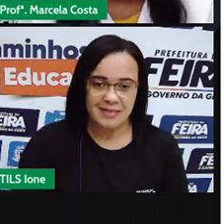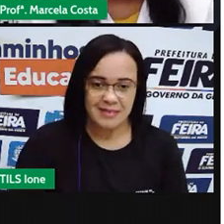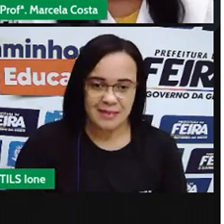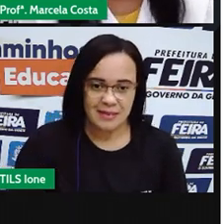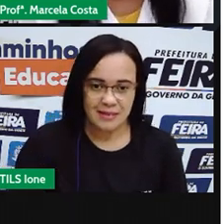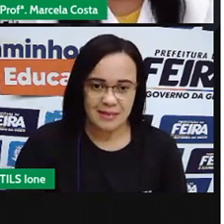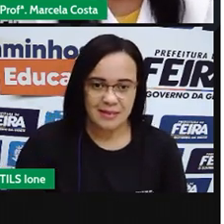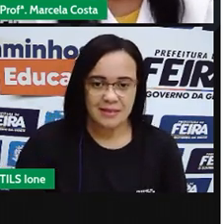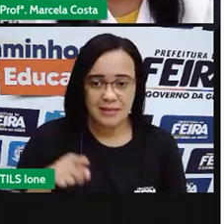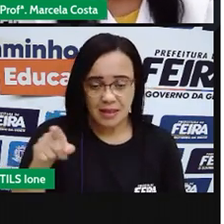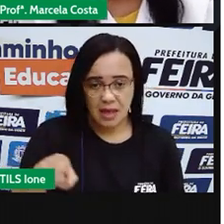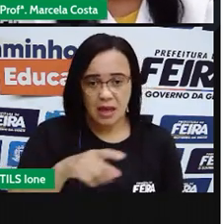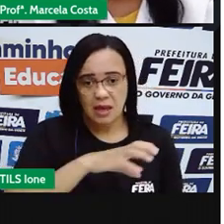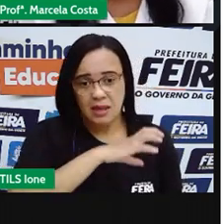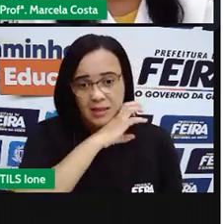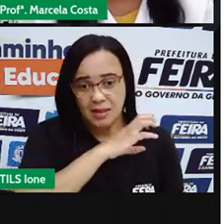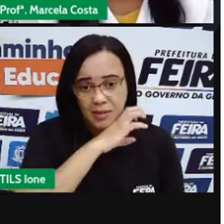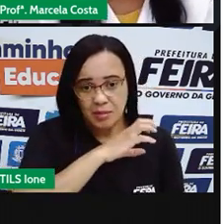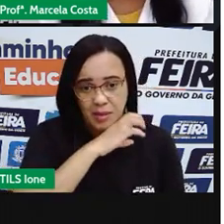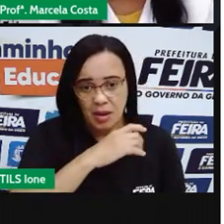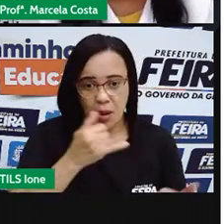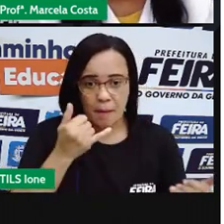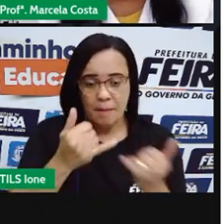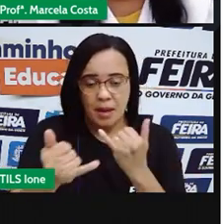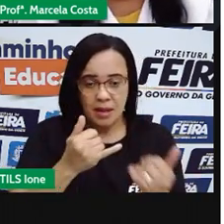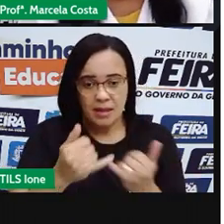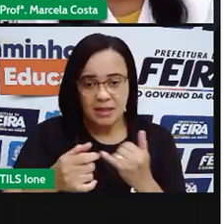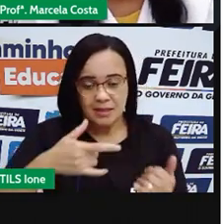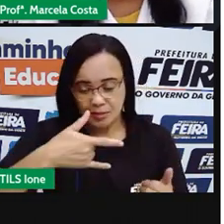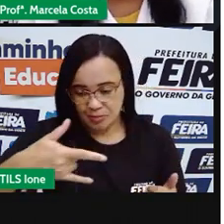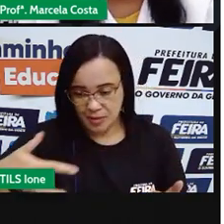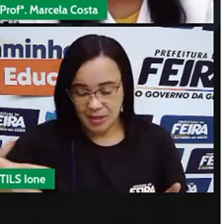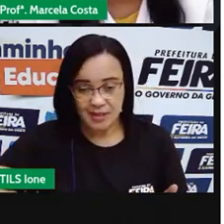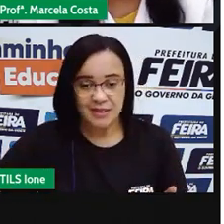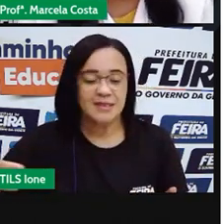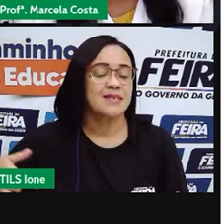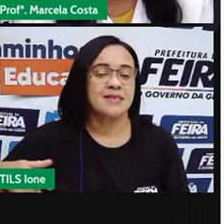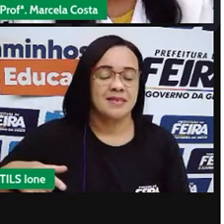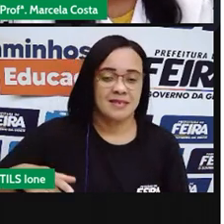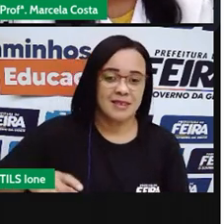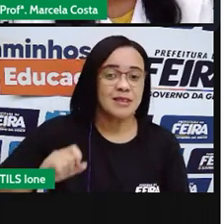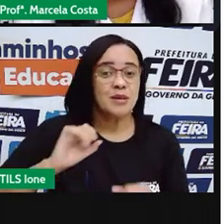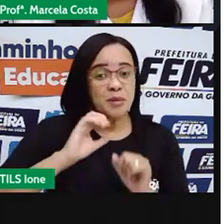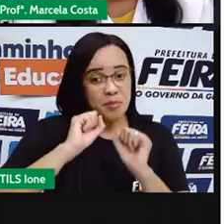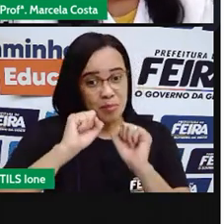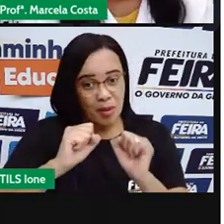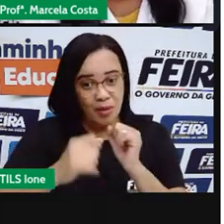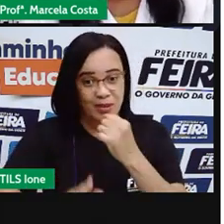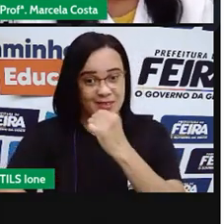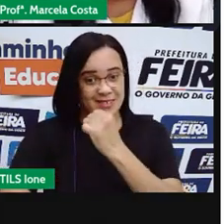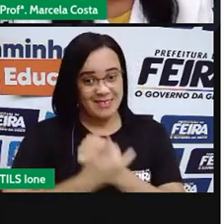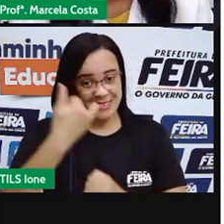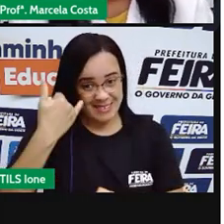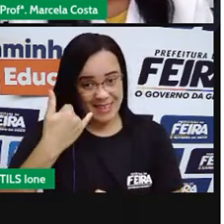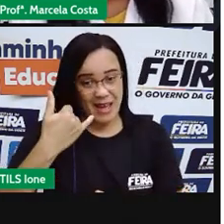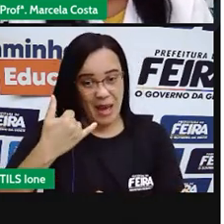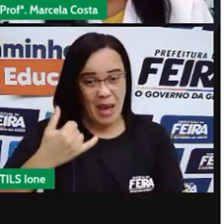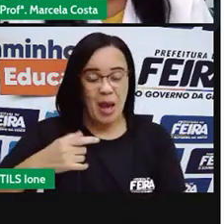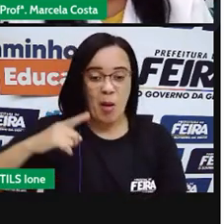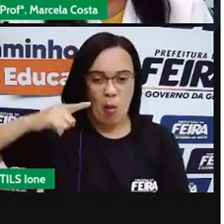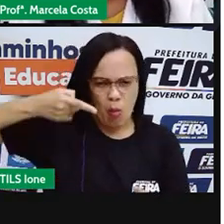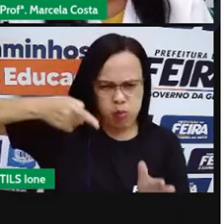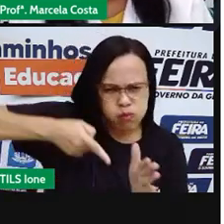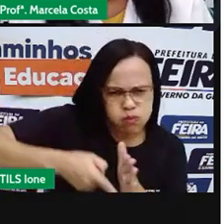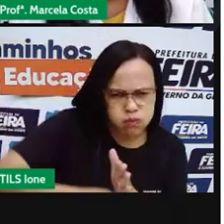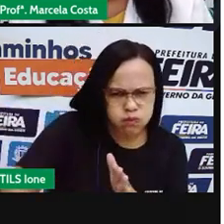ele é um animal que parece um peixe e pode enganar. Ele vive lá no fundo do mar. Sabe que animal é esse?